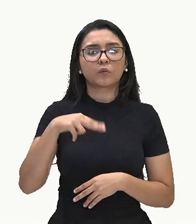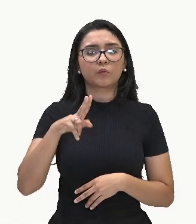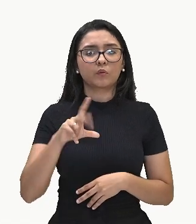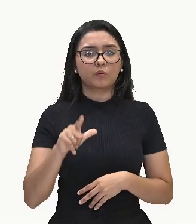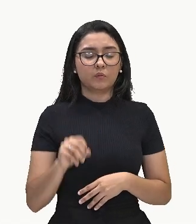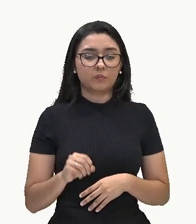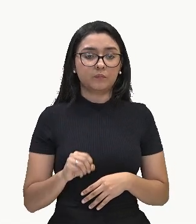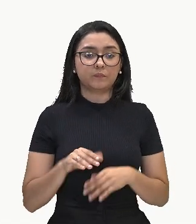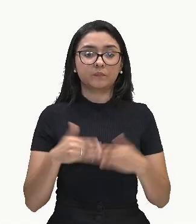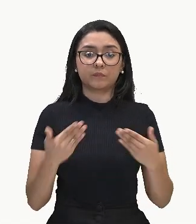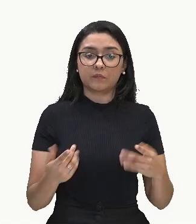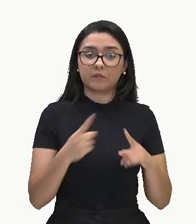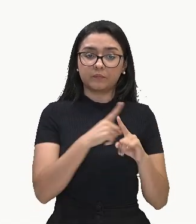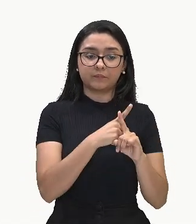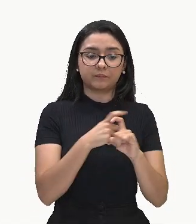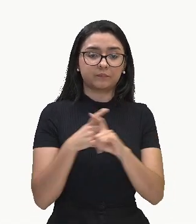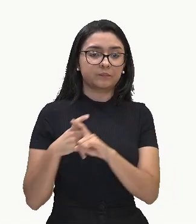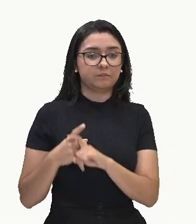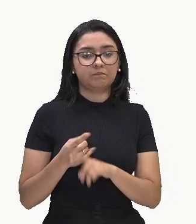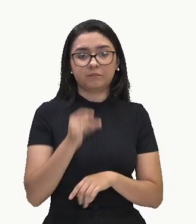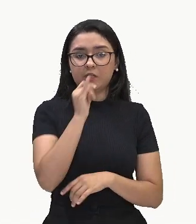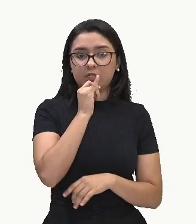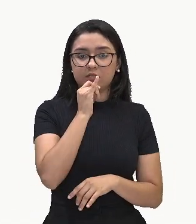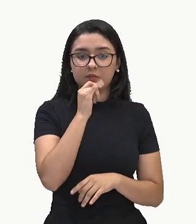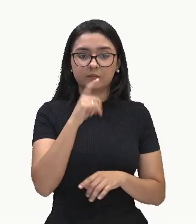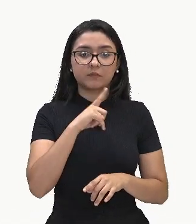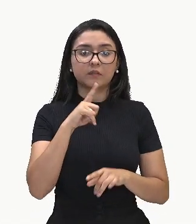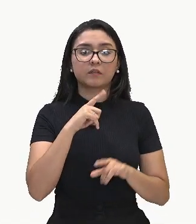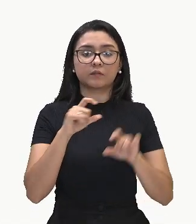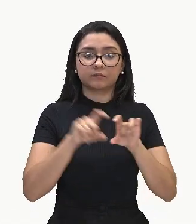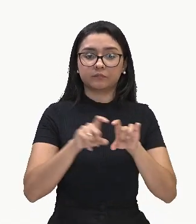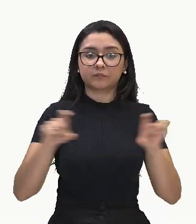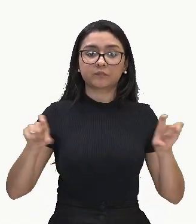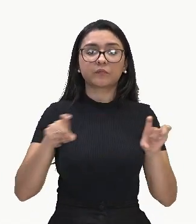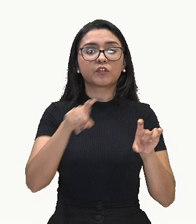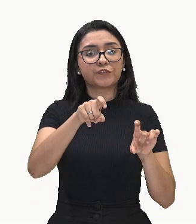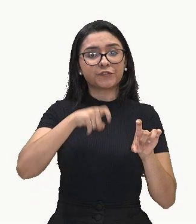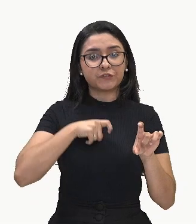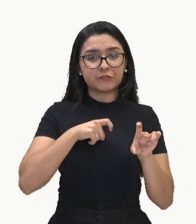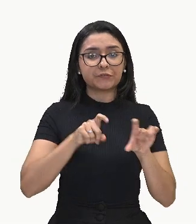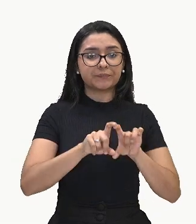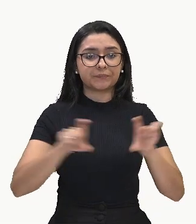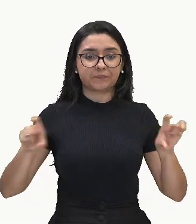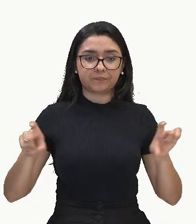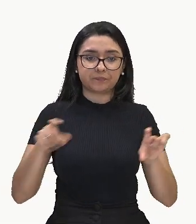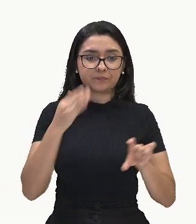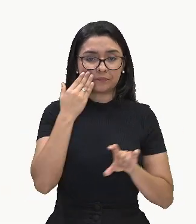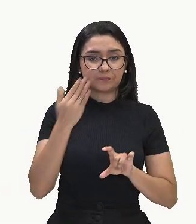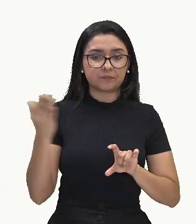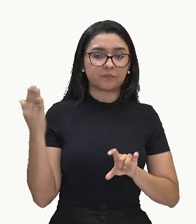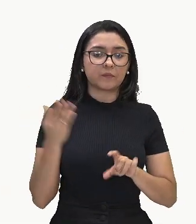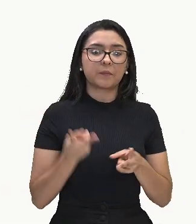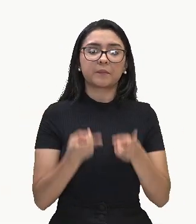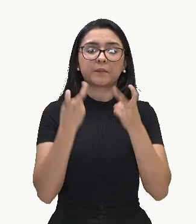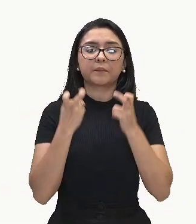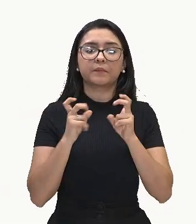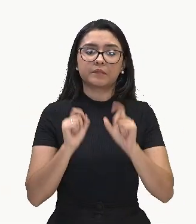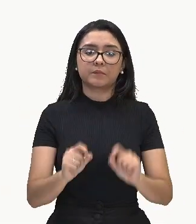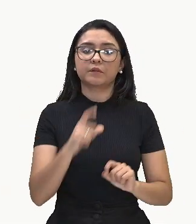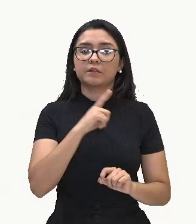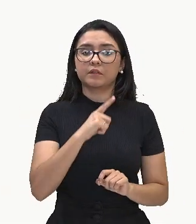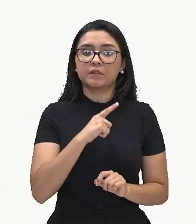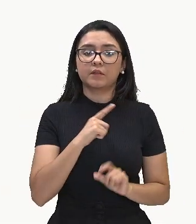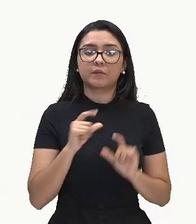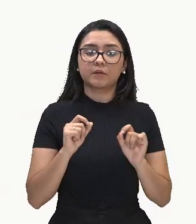O nosso polinômio, aqui no nosso caso, tem a variável X, tá? Então, a gente observa aqui, ó, que vem